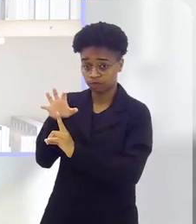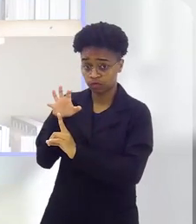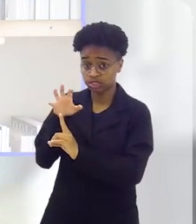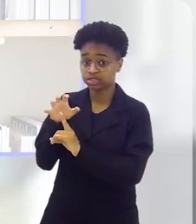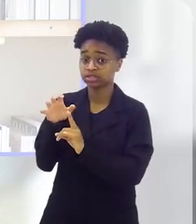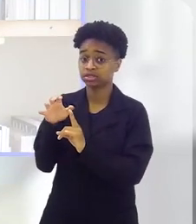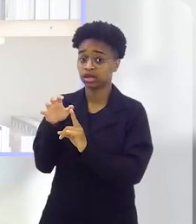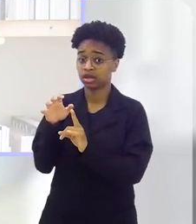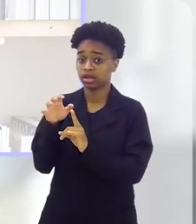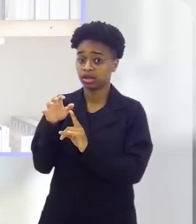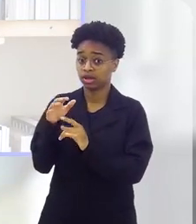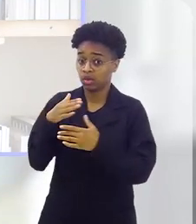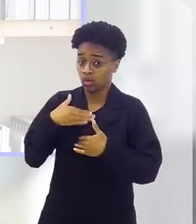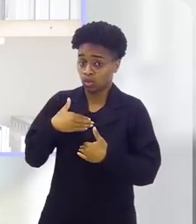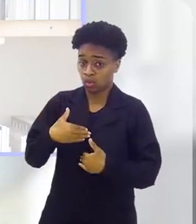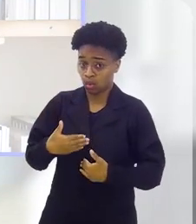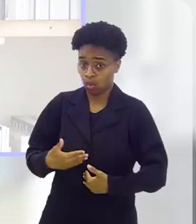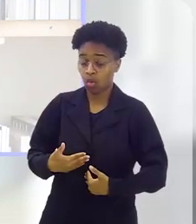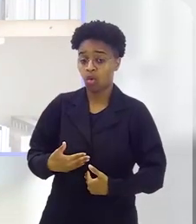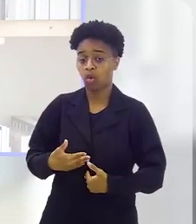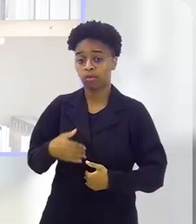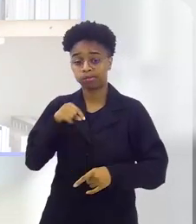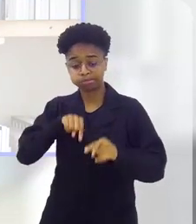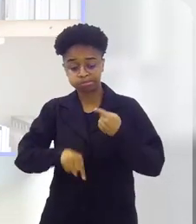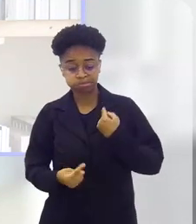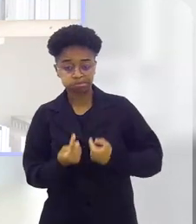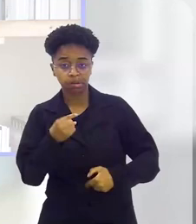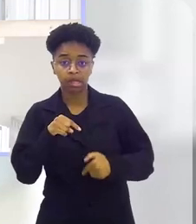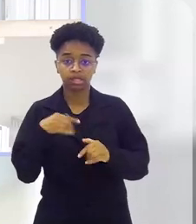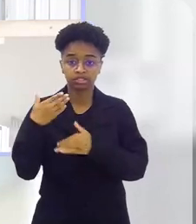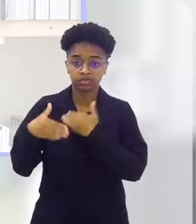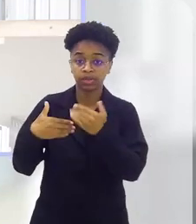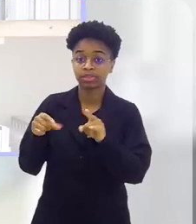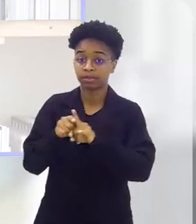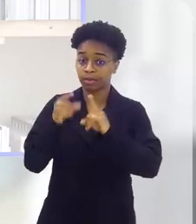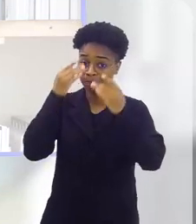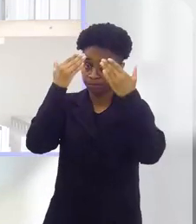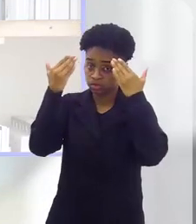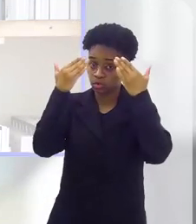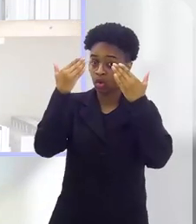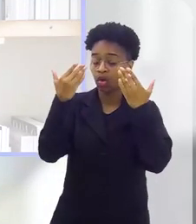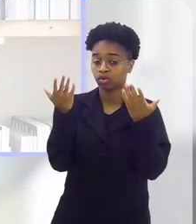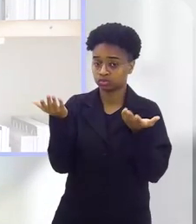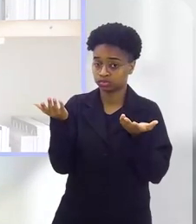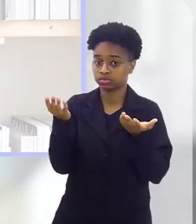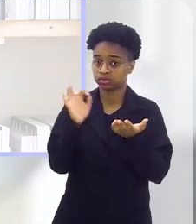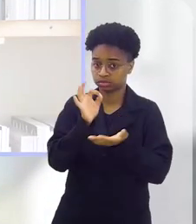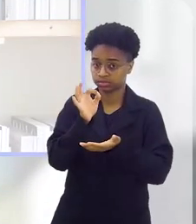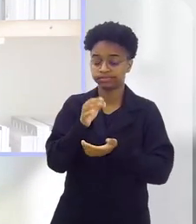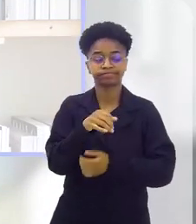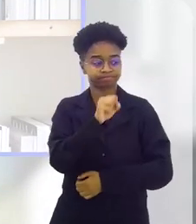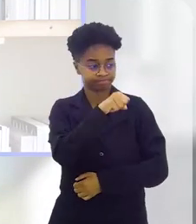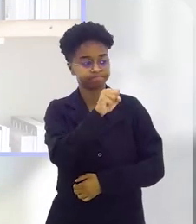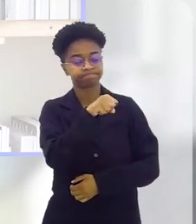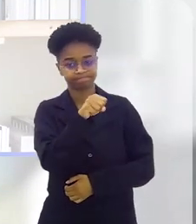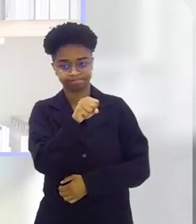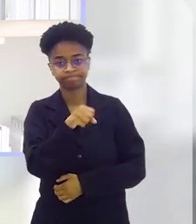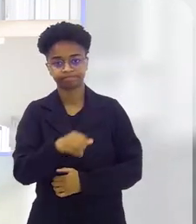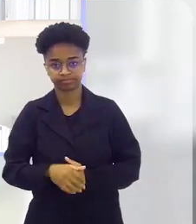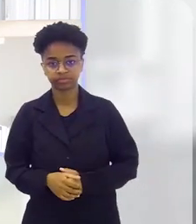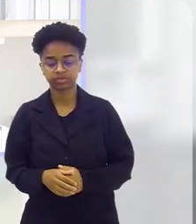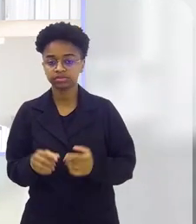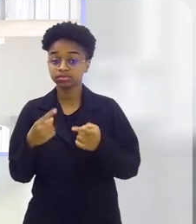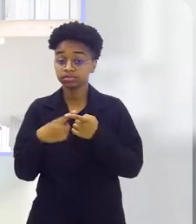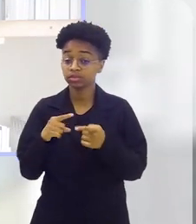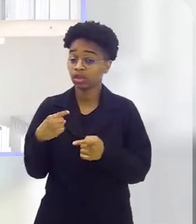doutora, impacta tanto na questão física, orgânica, desse desenvolvimento, quanto na questão psicológica dessas crianças também, né? Com certeza,